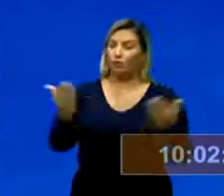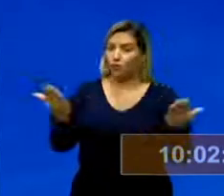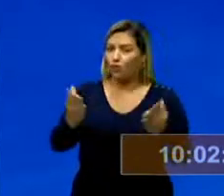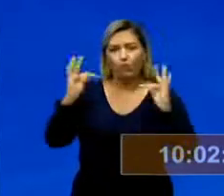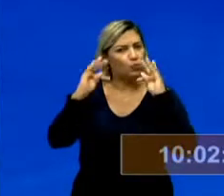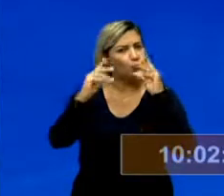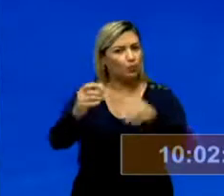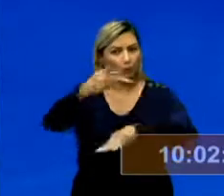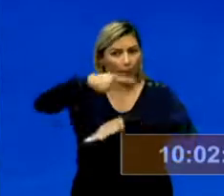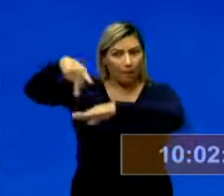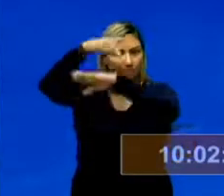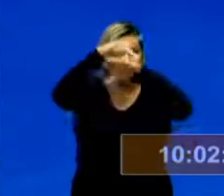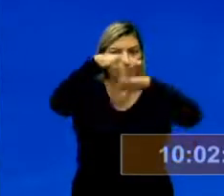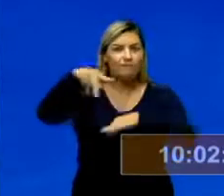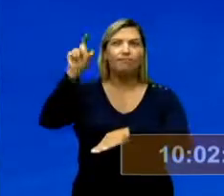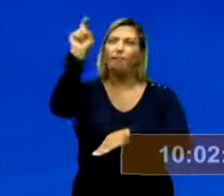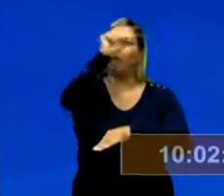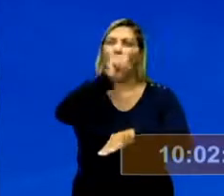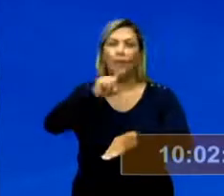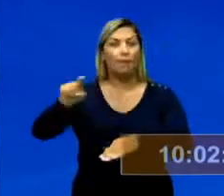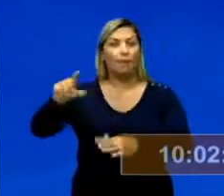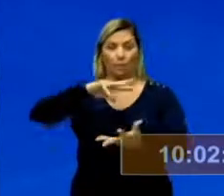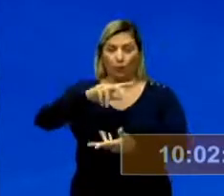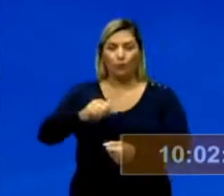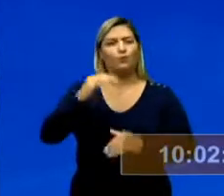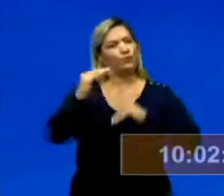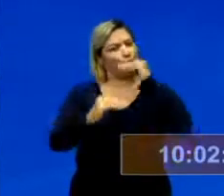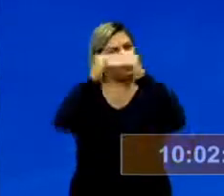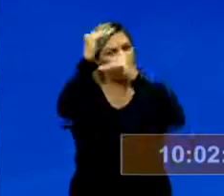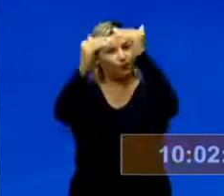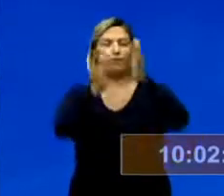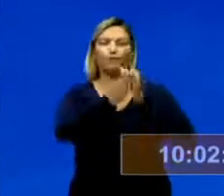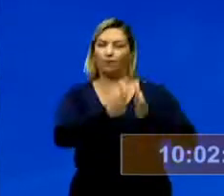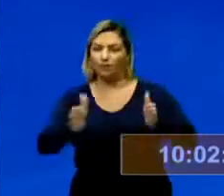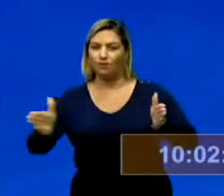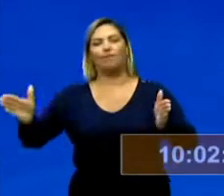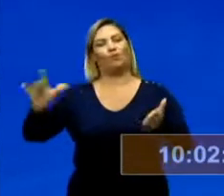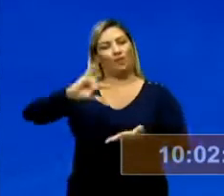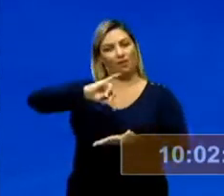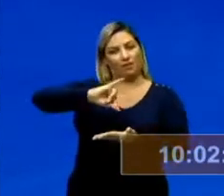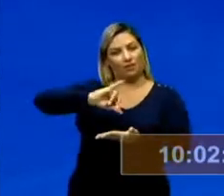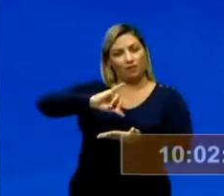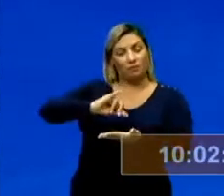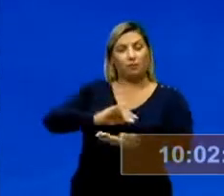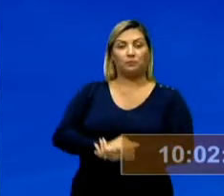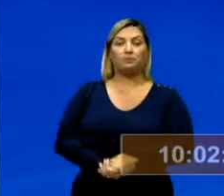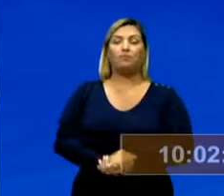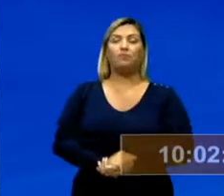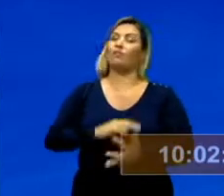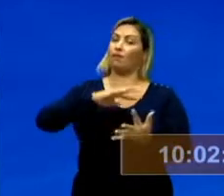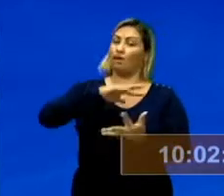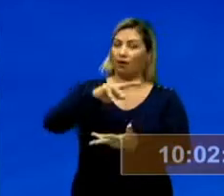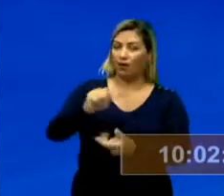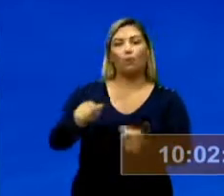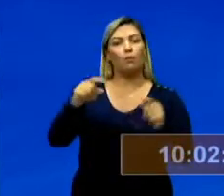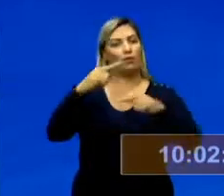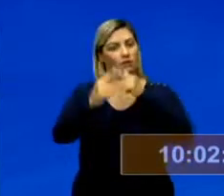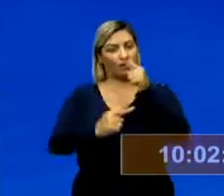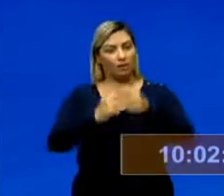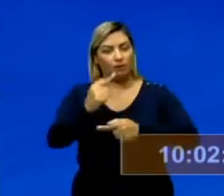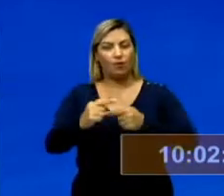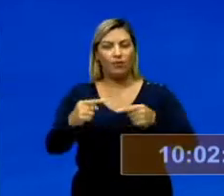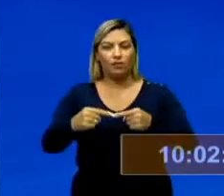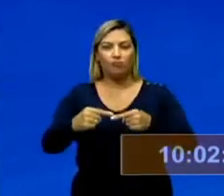todos os países se desenvolvem a partir desse processo. E a globalização é justamente esse